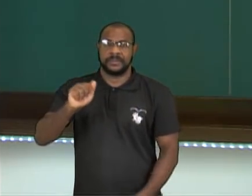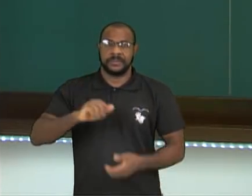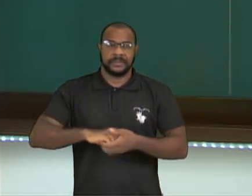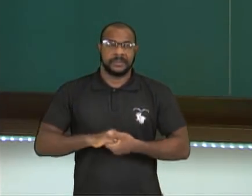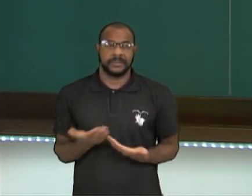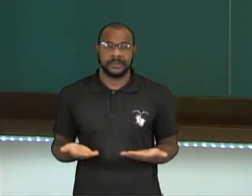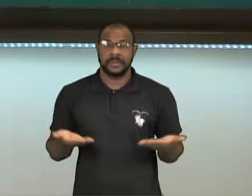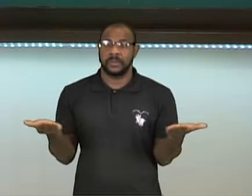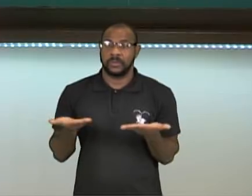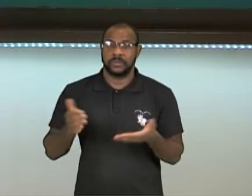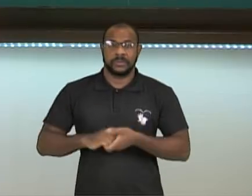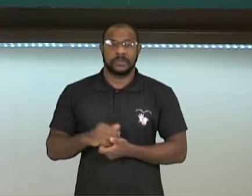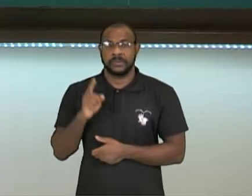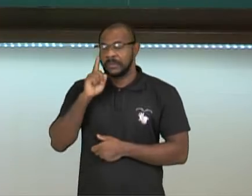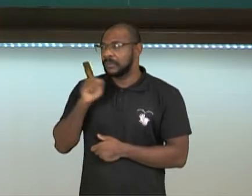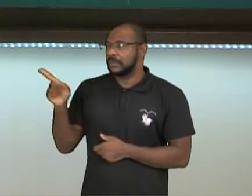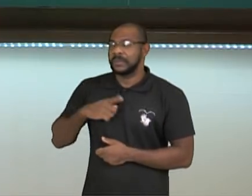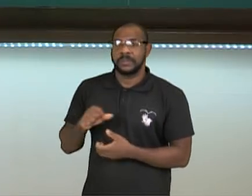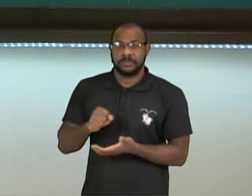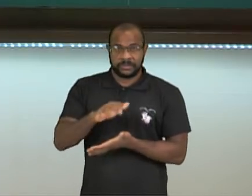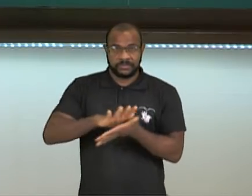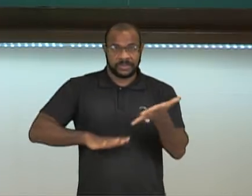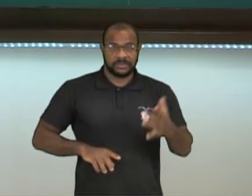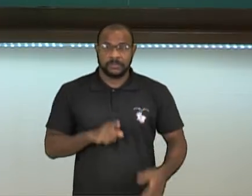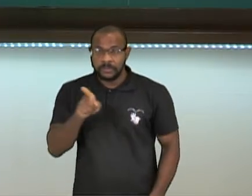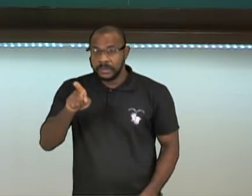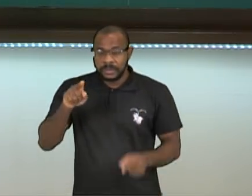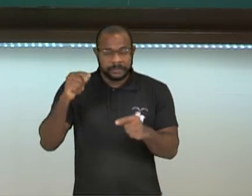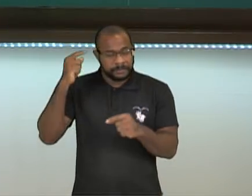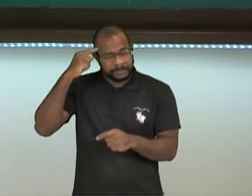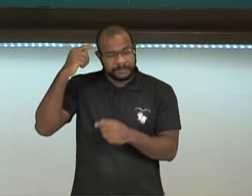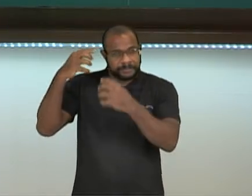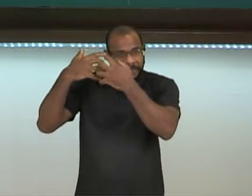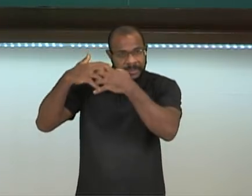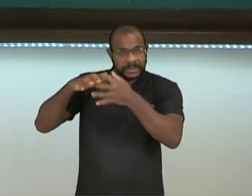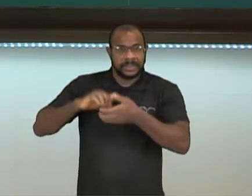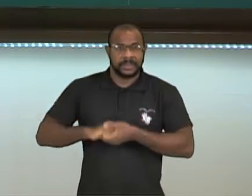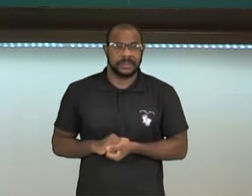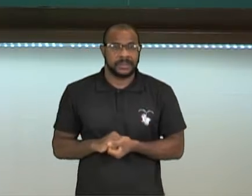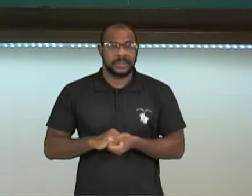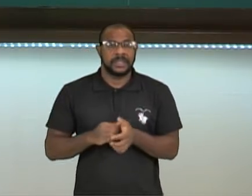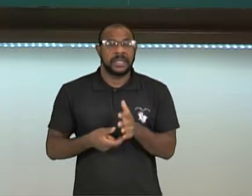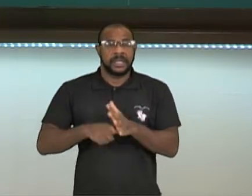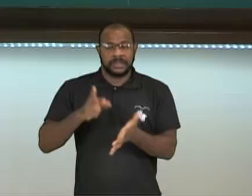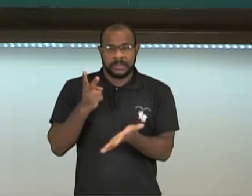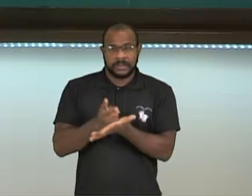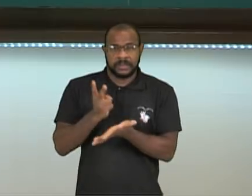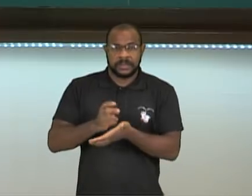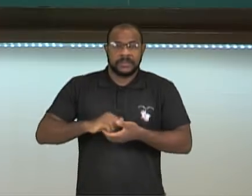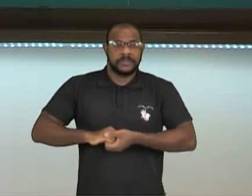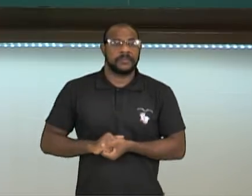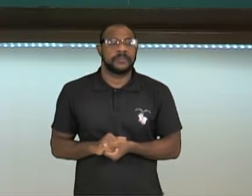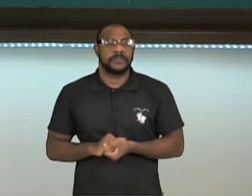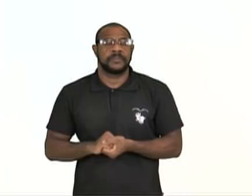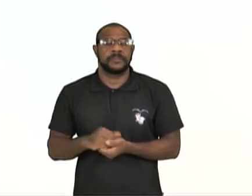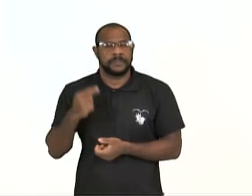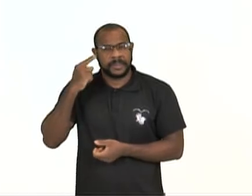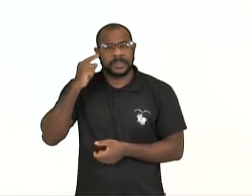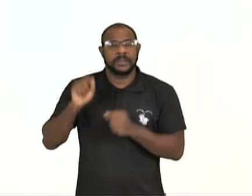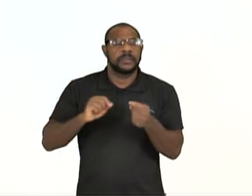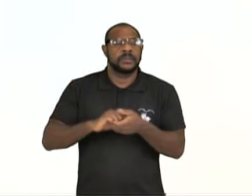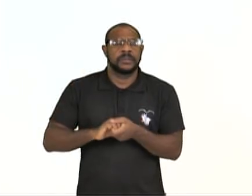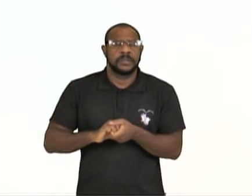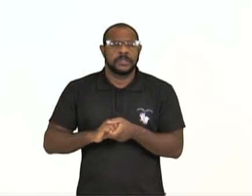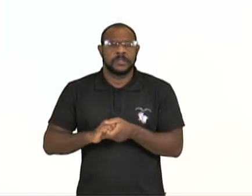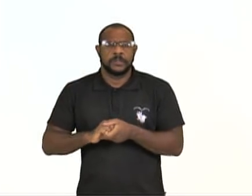Aí, aqui eu coloquei uma questão para você refletir, antes da gente continuar. E pensa assim, o